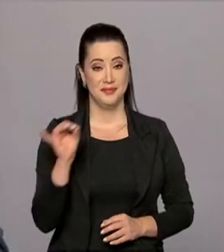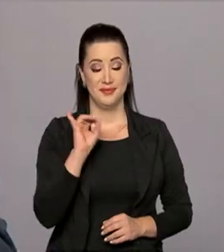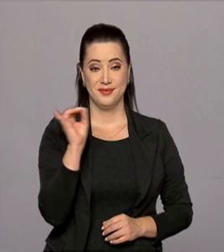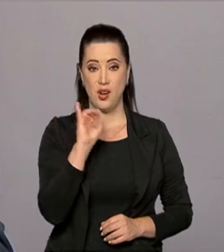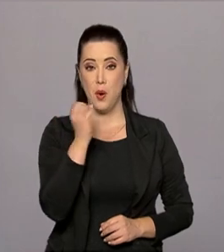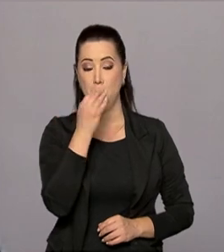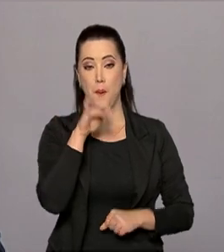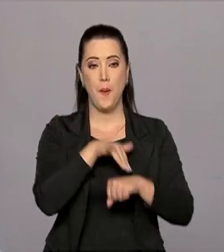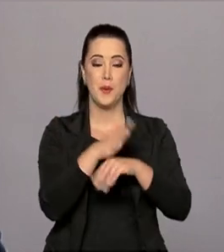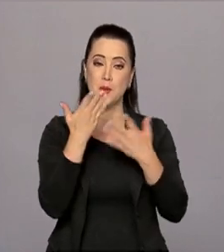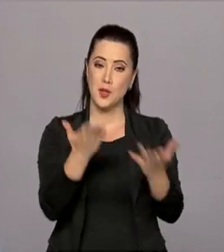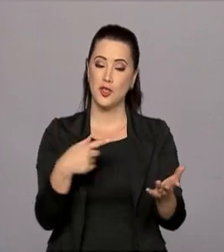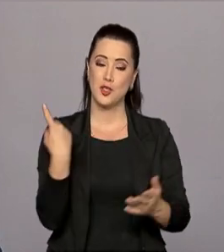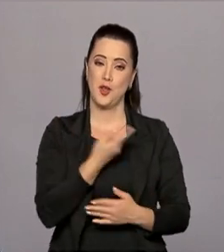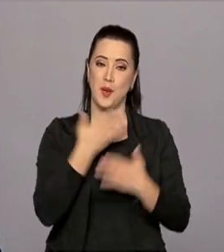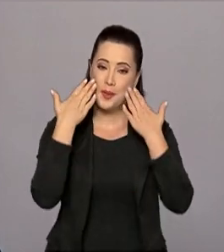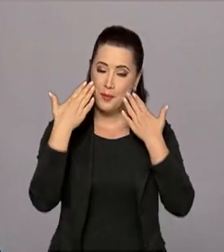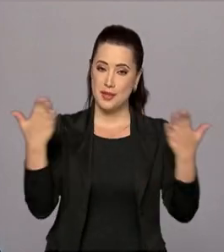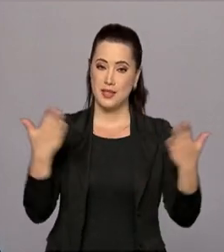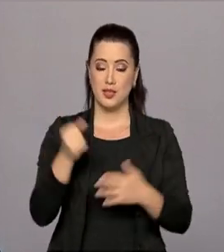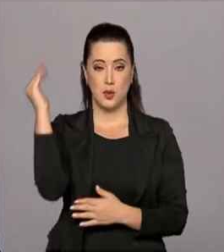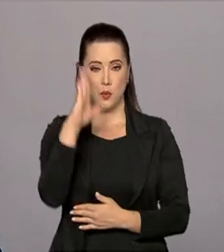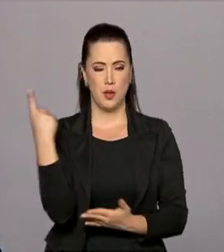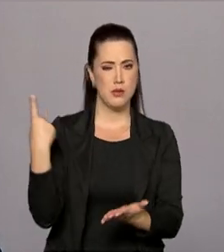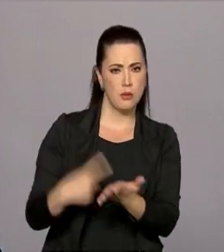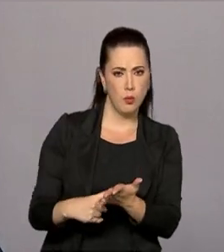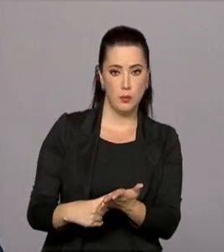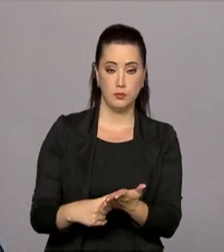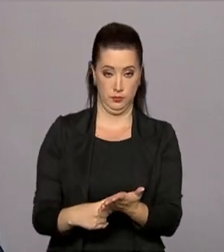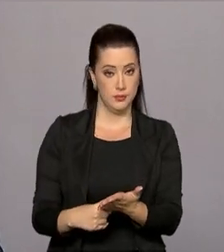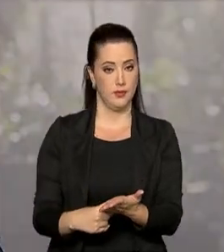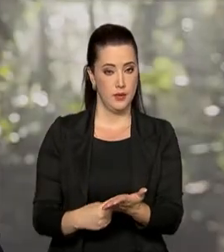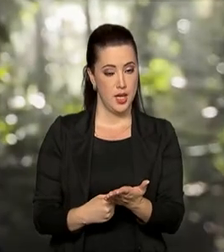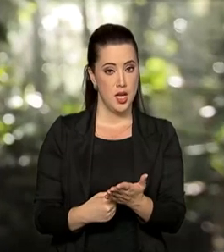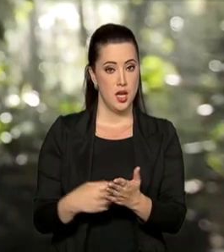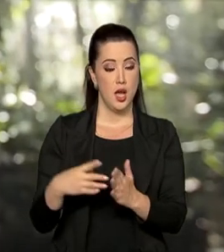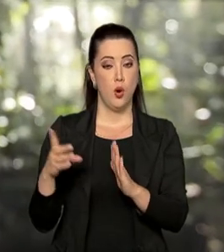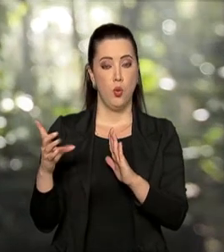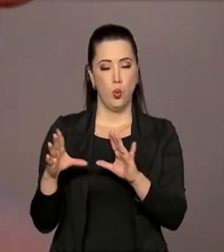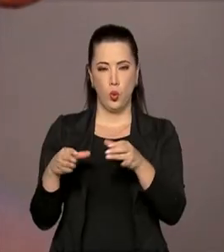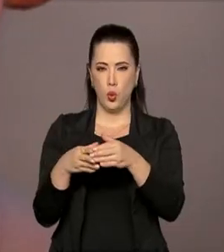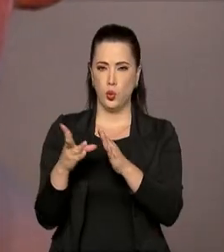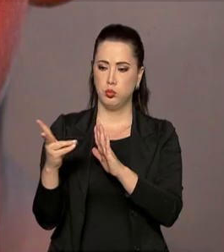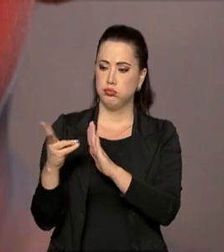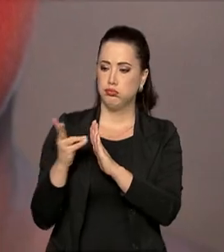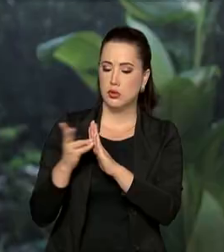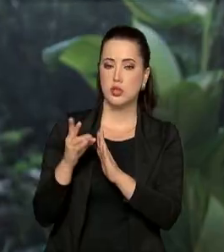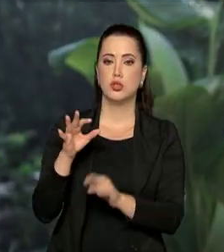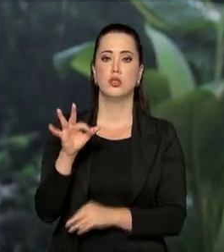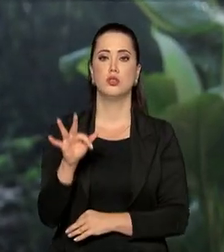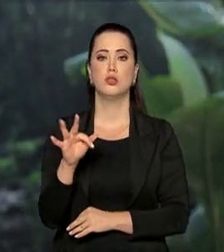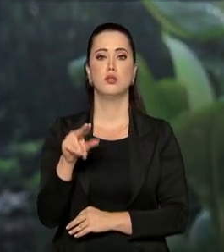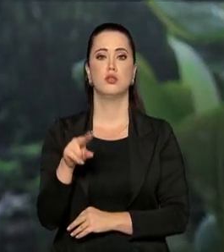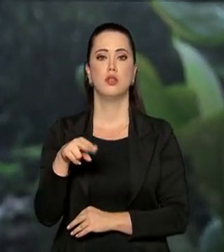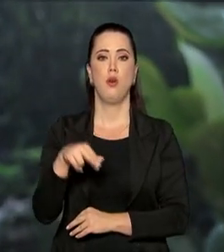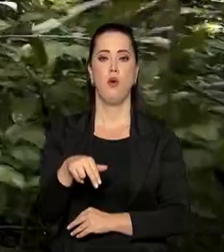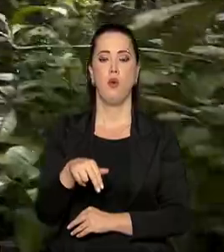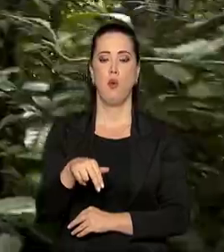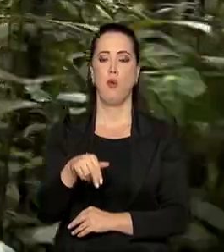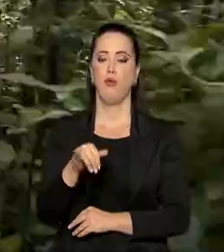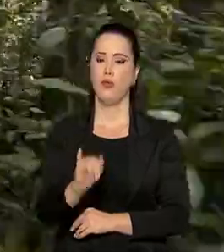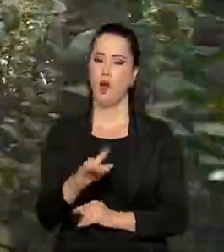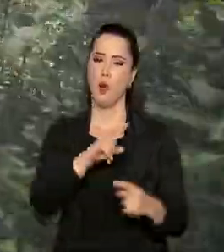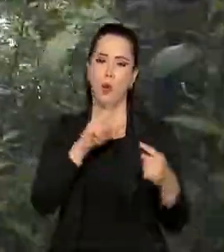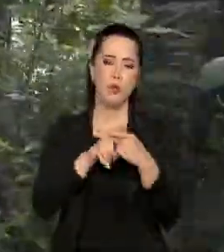Olá, boa noite. Estamos no ar com o Brasil em Pauta. A Fundação Nacional do Índio tem a meta de proteger e